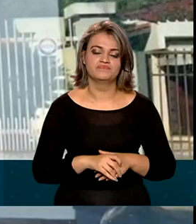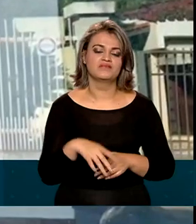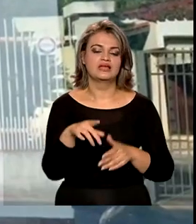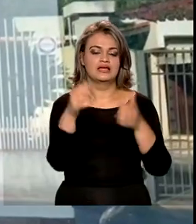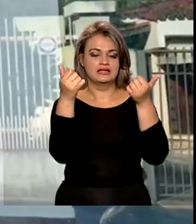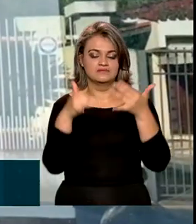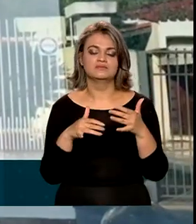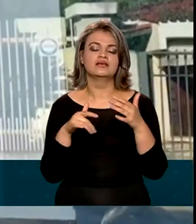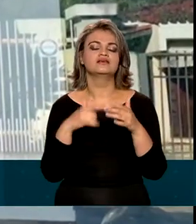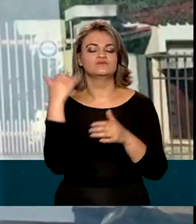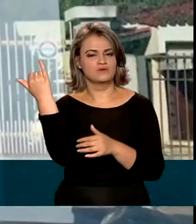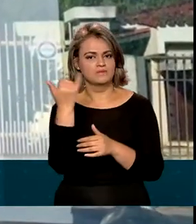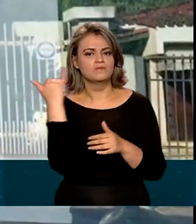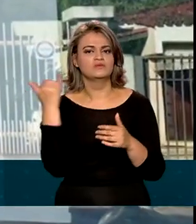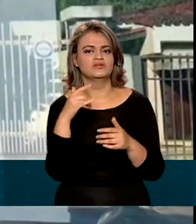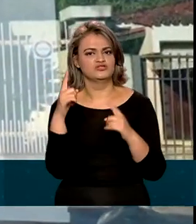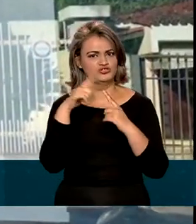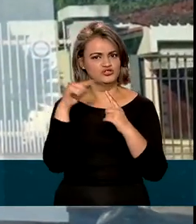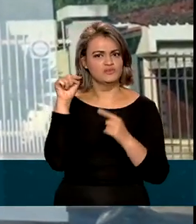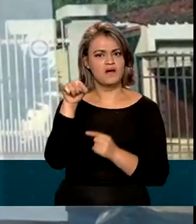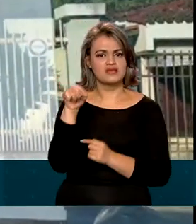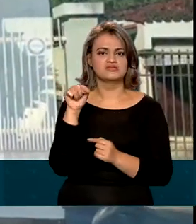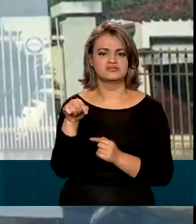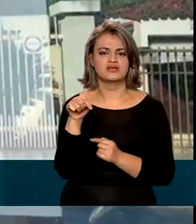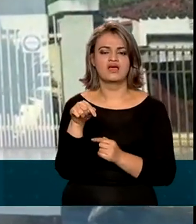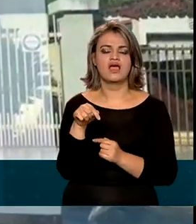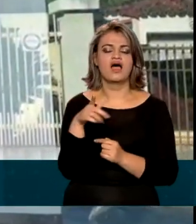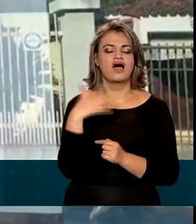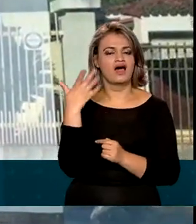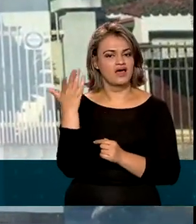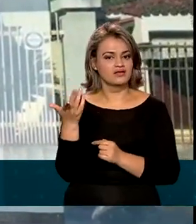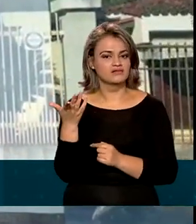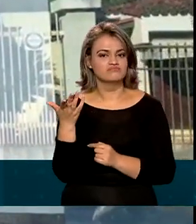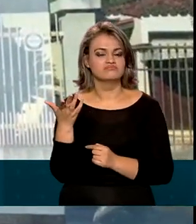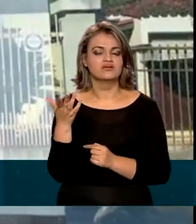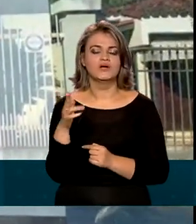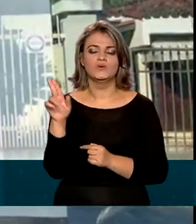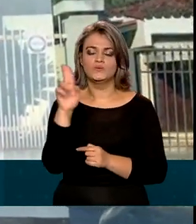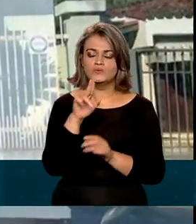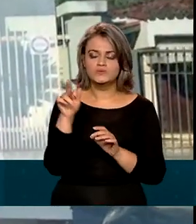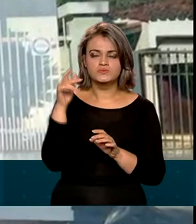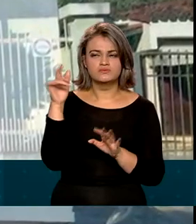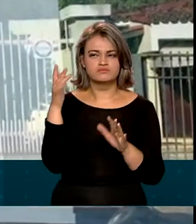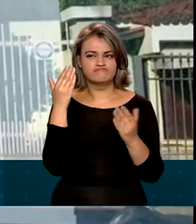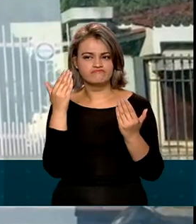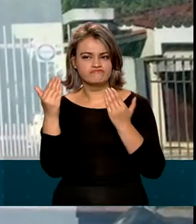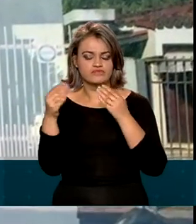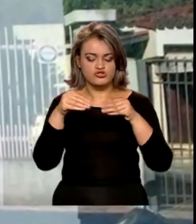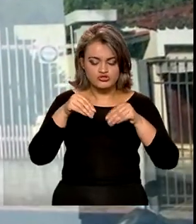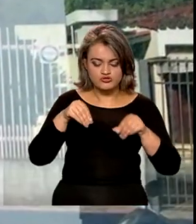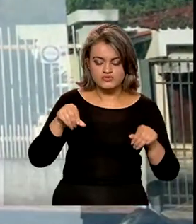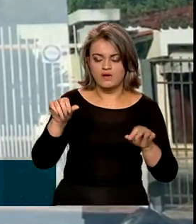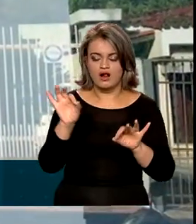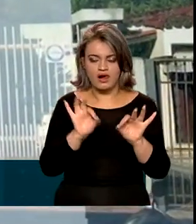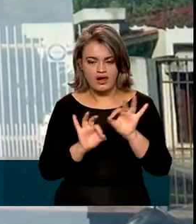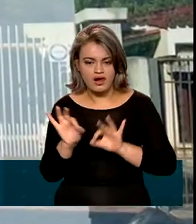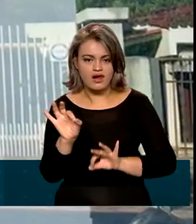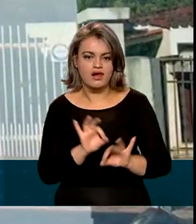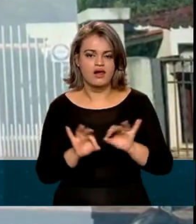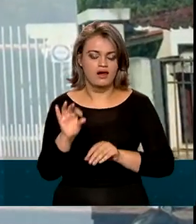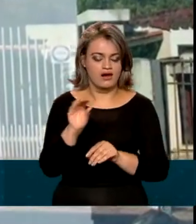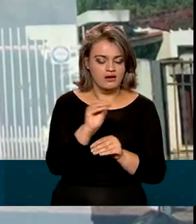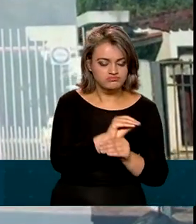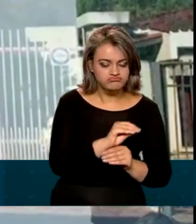se fazer essa agricultura, principalmente, é o uso racional do solo, respeitando